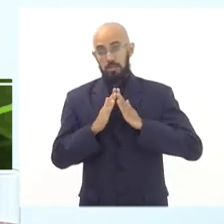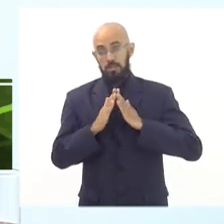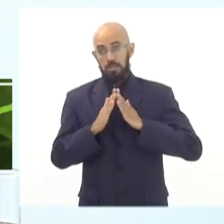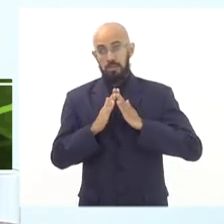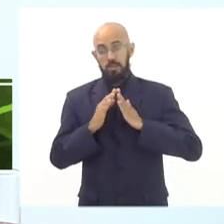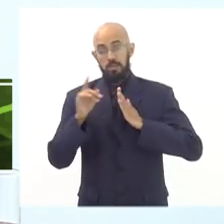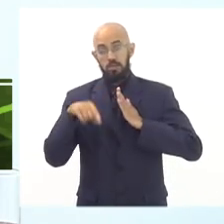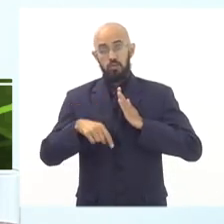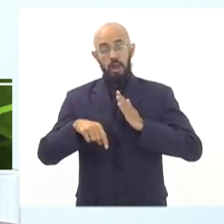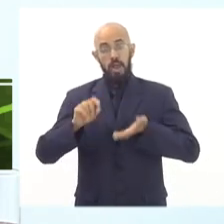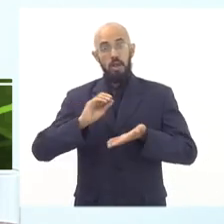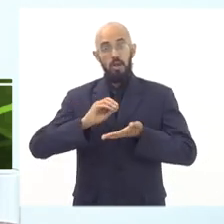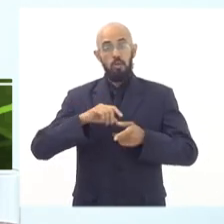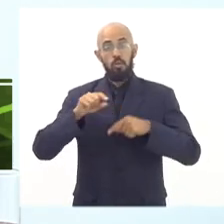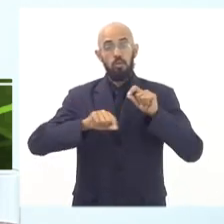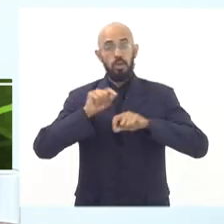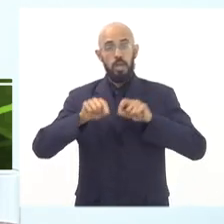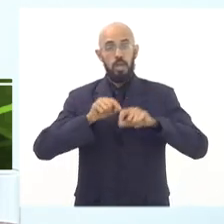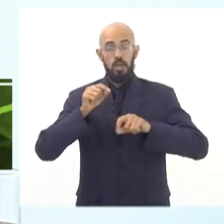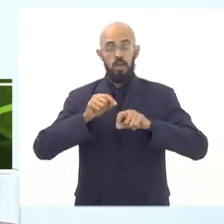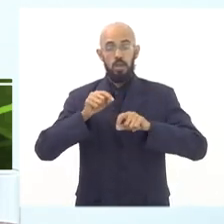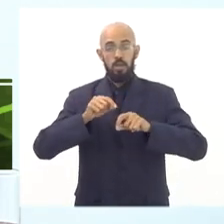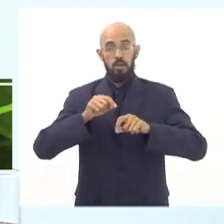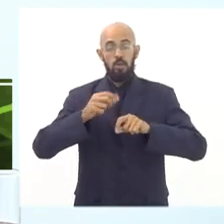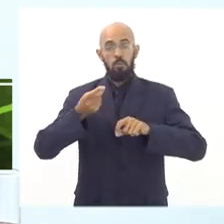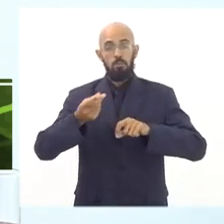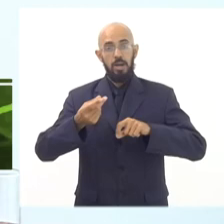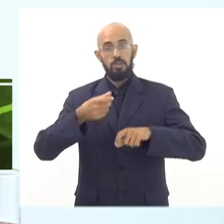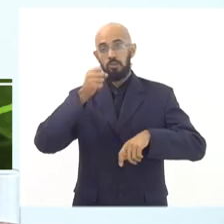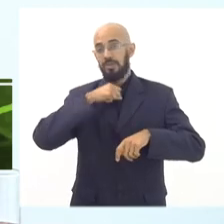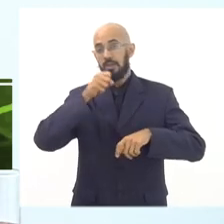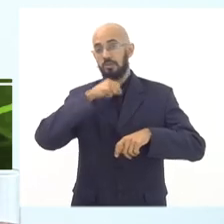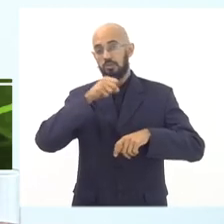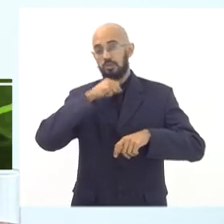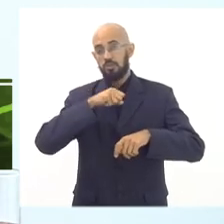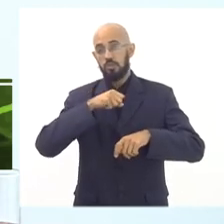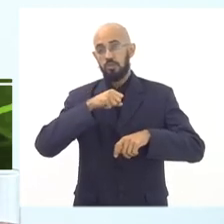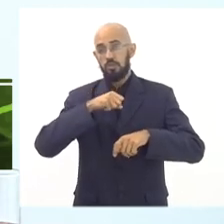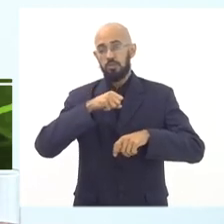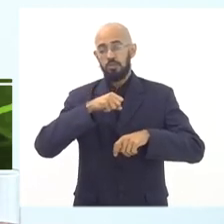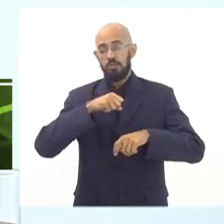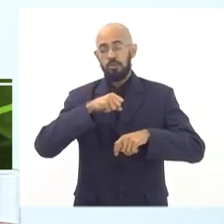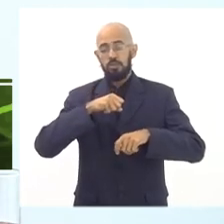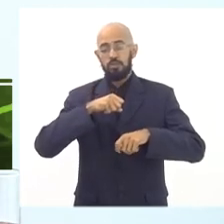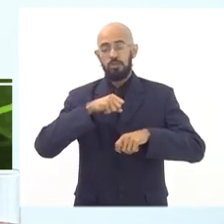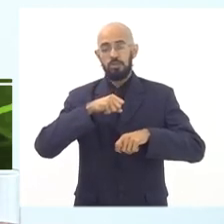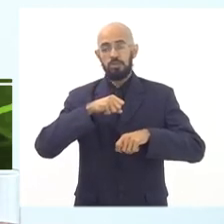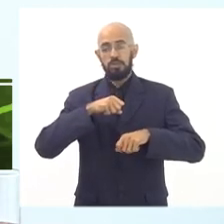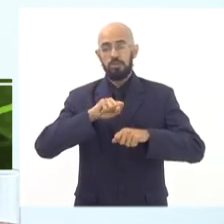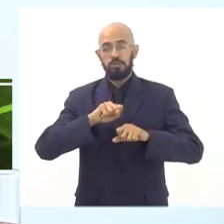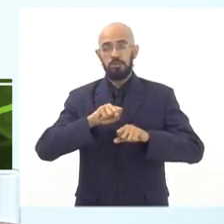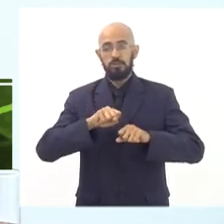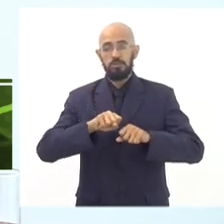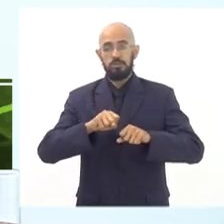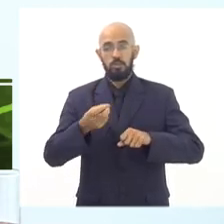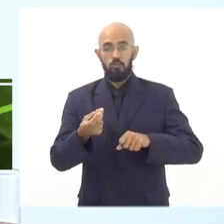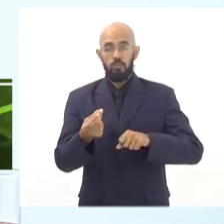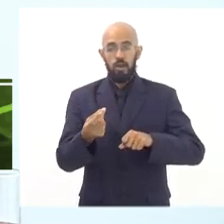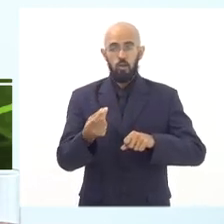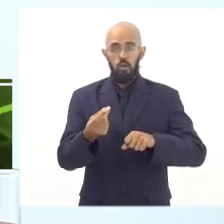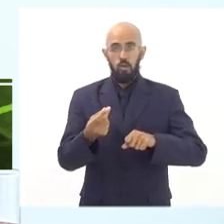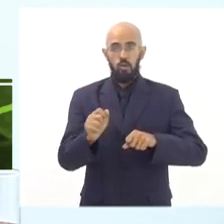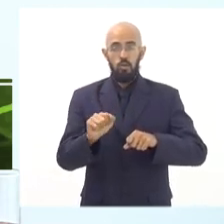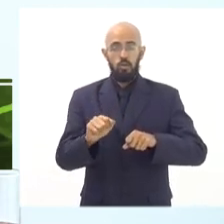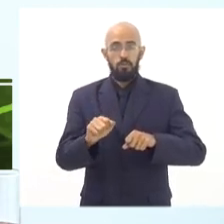defasagem no valor que a gente encontra em diferentes mercados dessa região e o valor previsto na